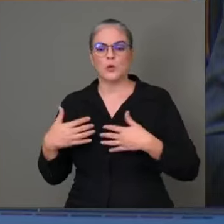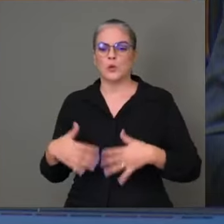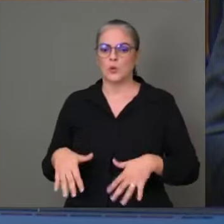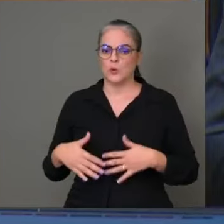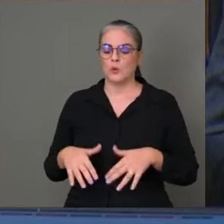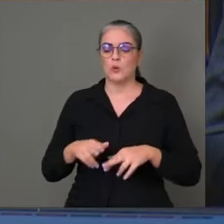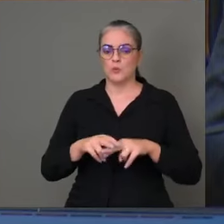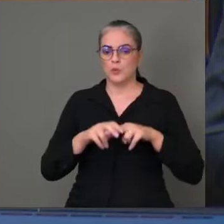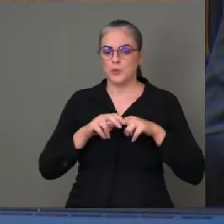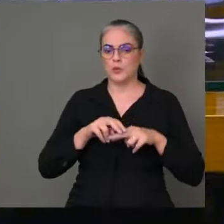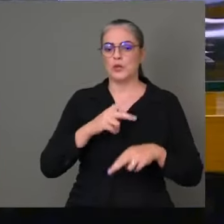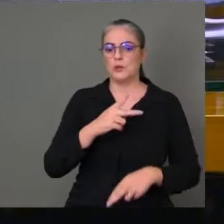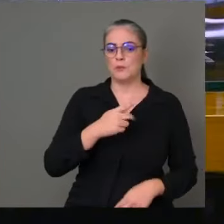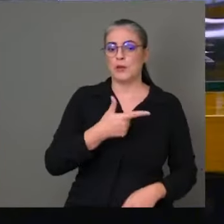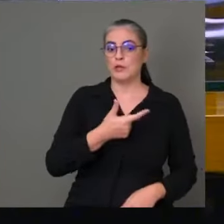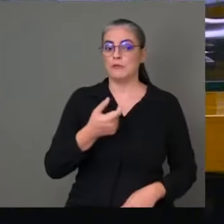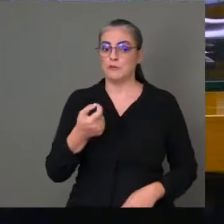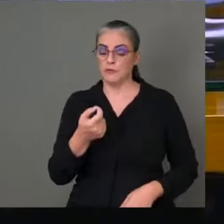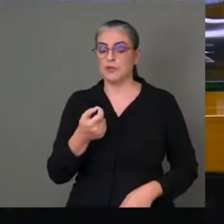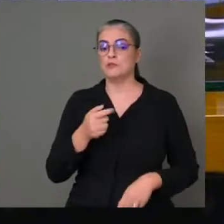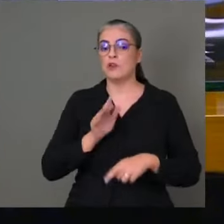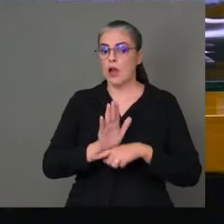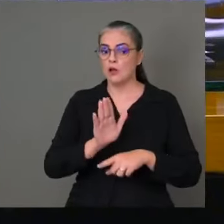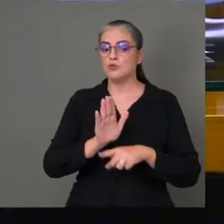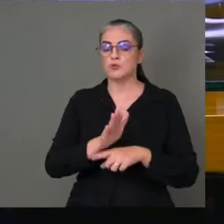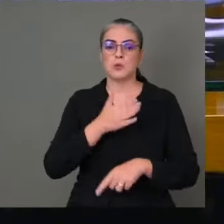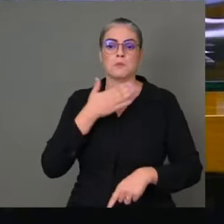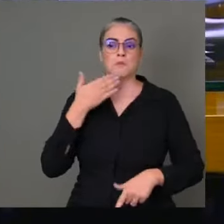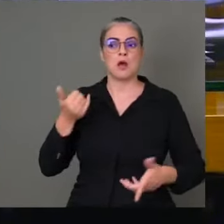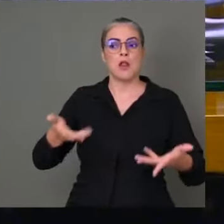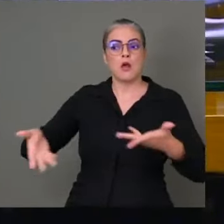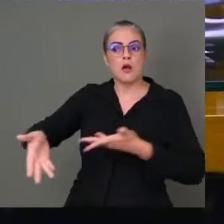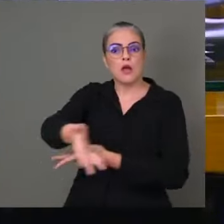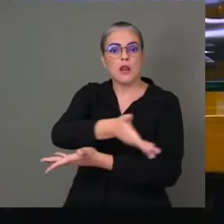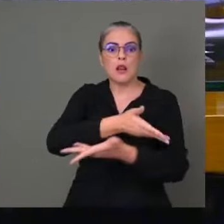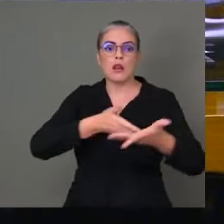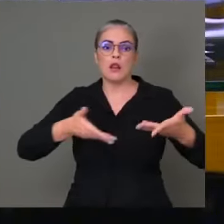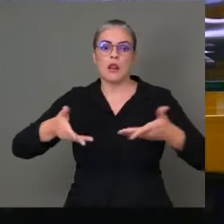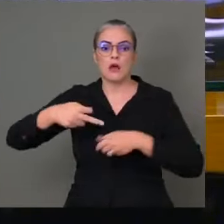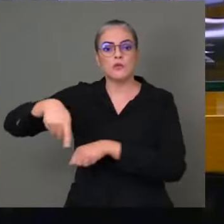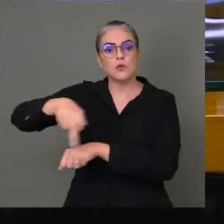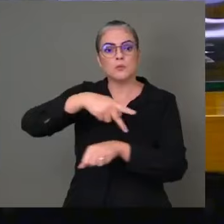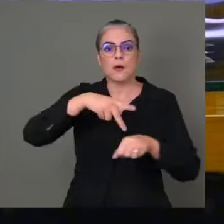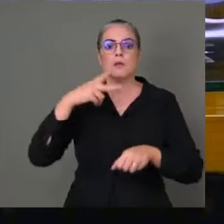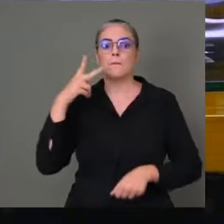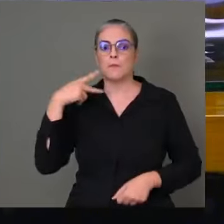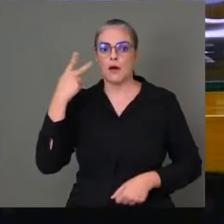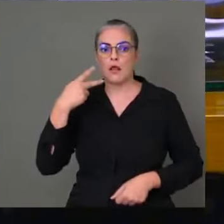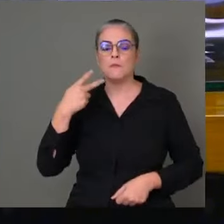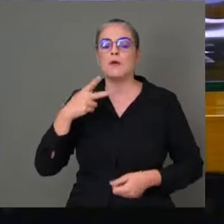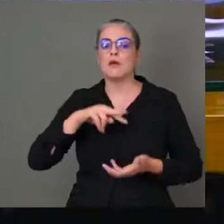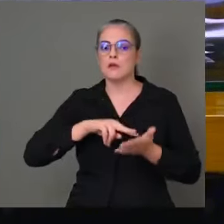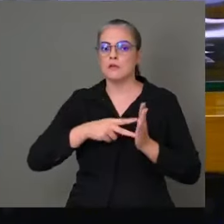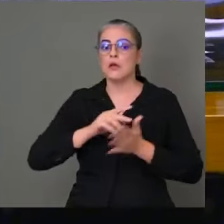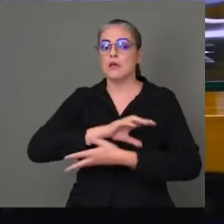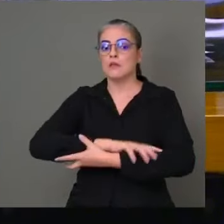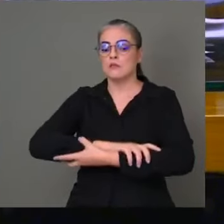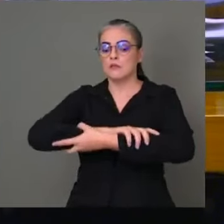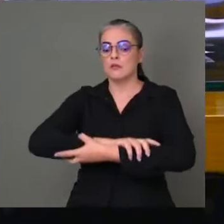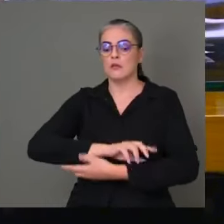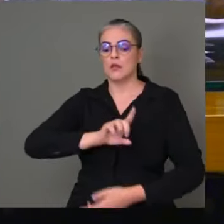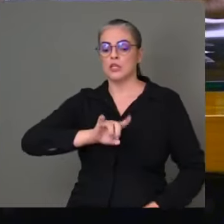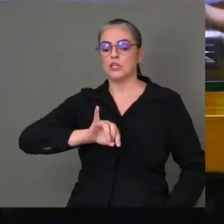fortalecimento da diplomacia parlamentar, instrumento fundamental para debater e encontrar